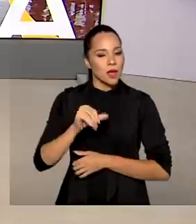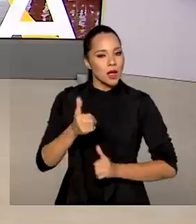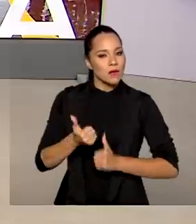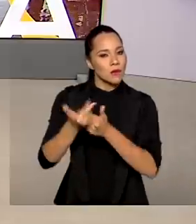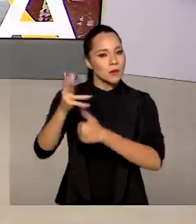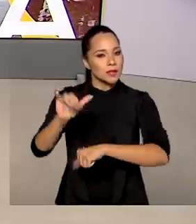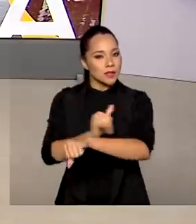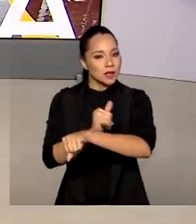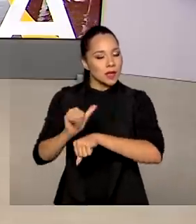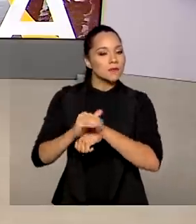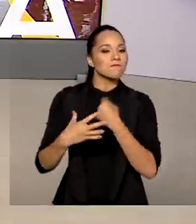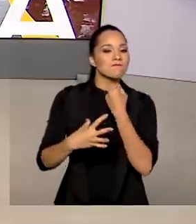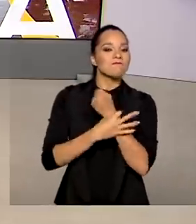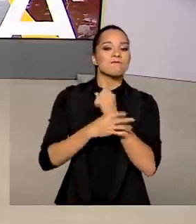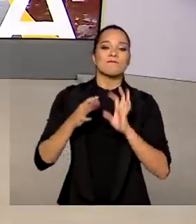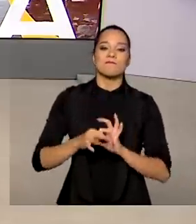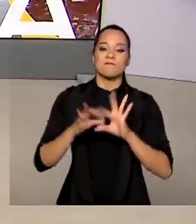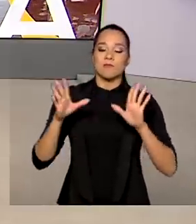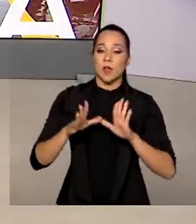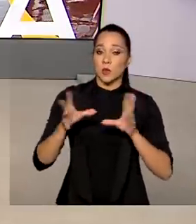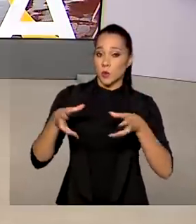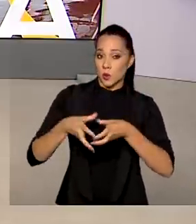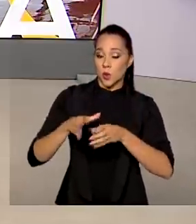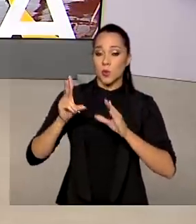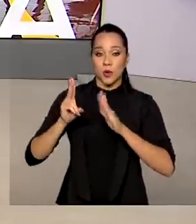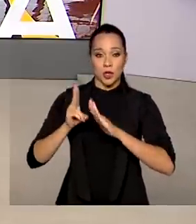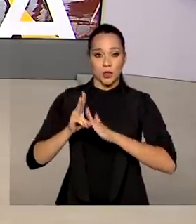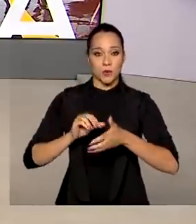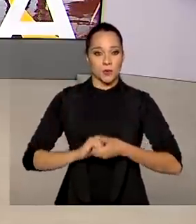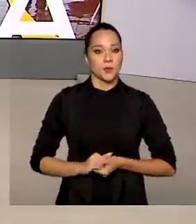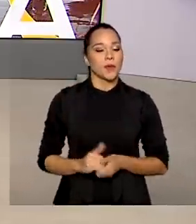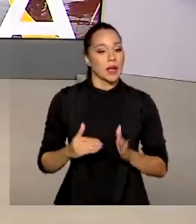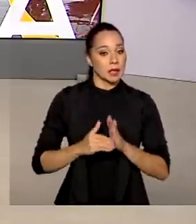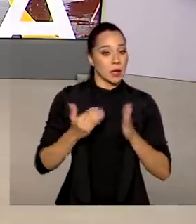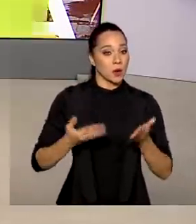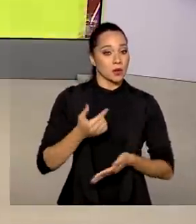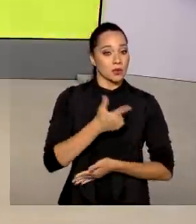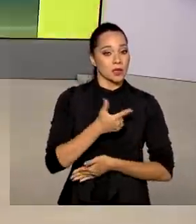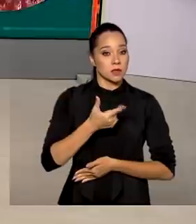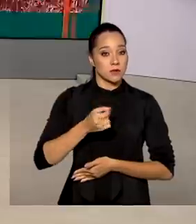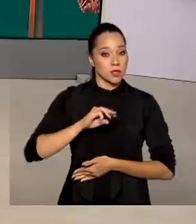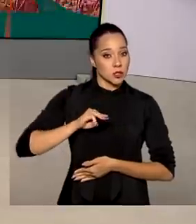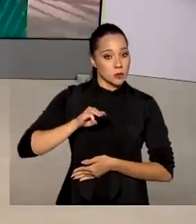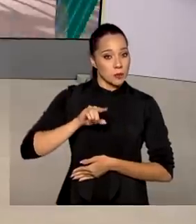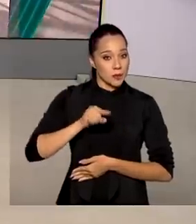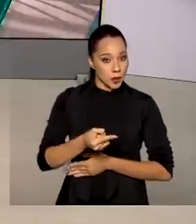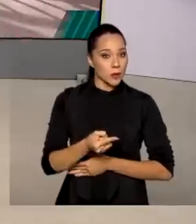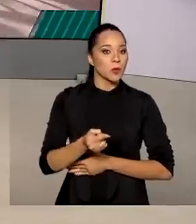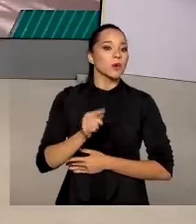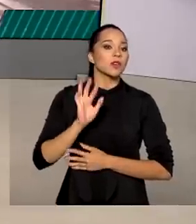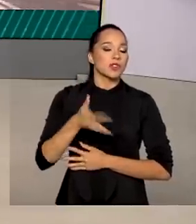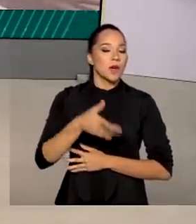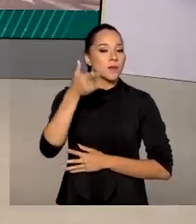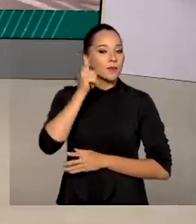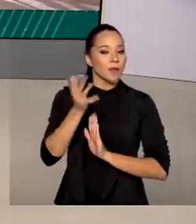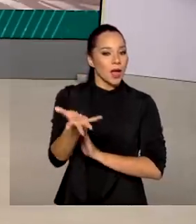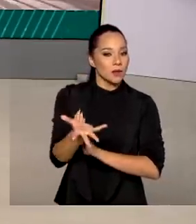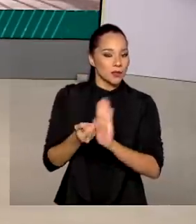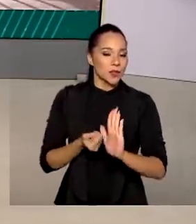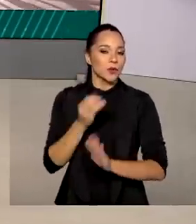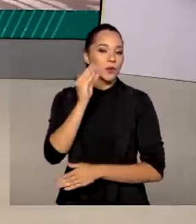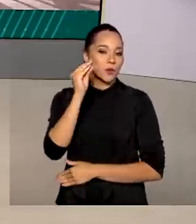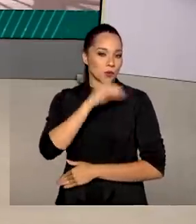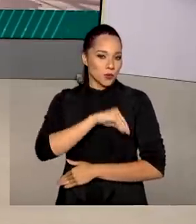as ações para garantir a independência dos indígenas. Até agora, 220 mil deles já receberam o auxílio emergencial,